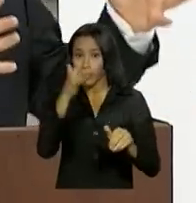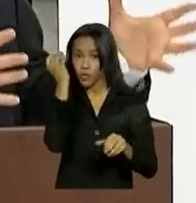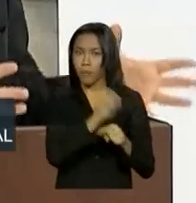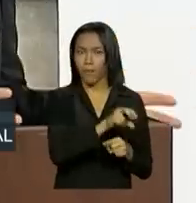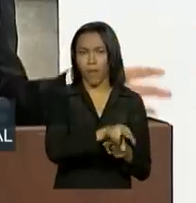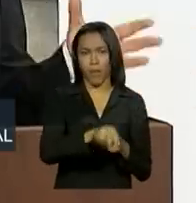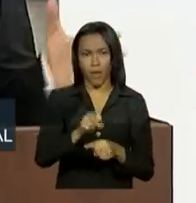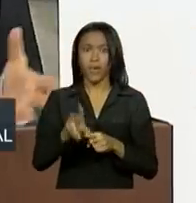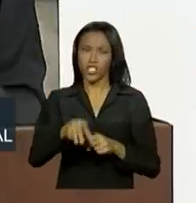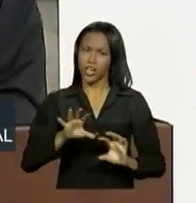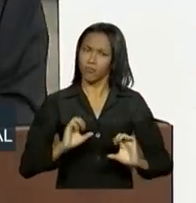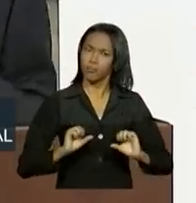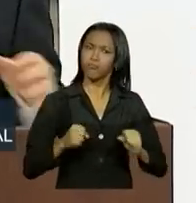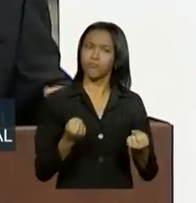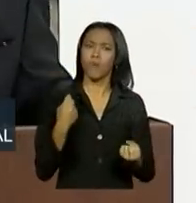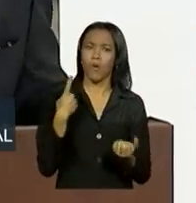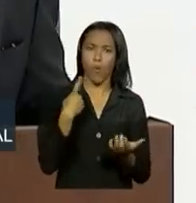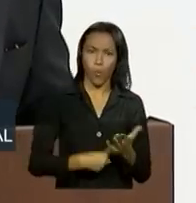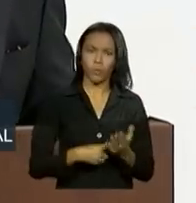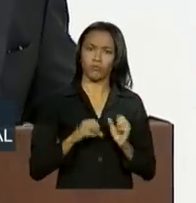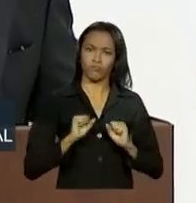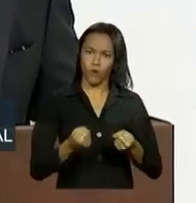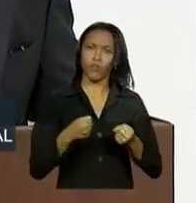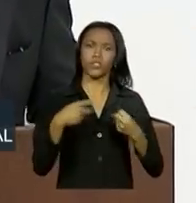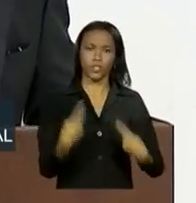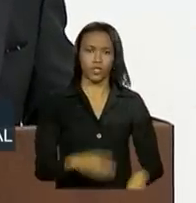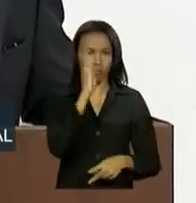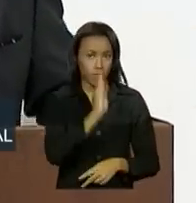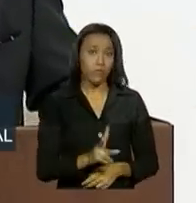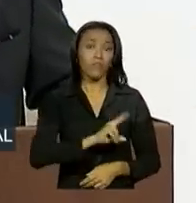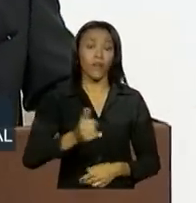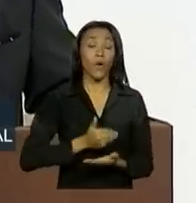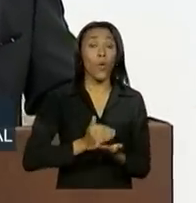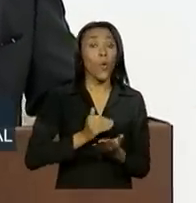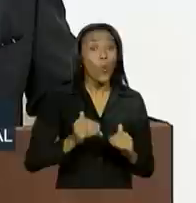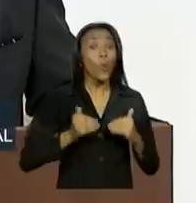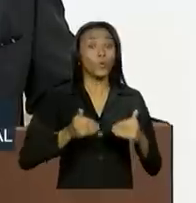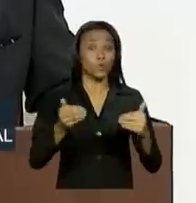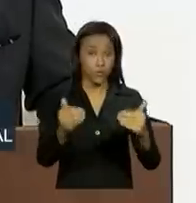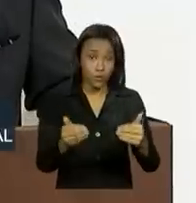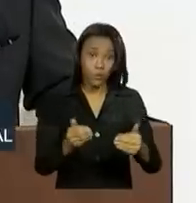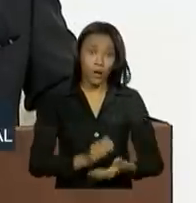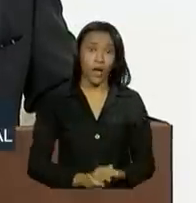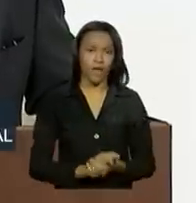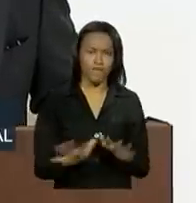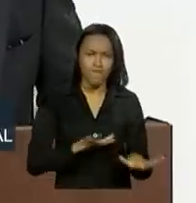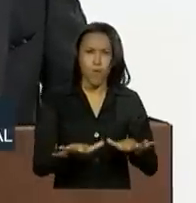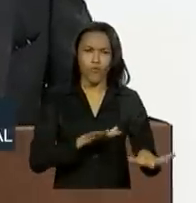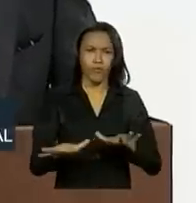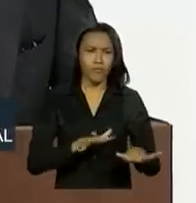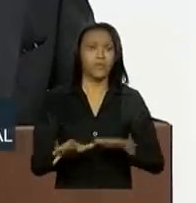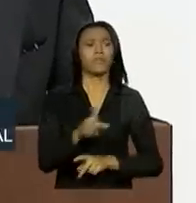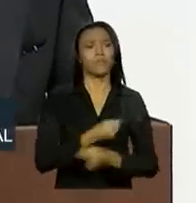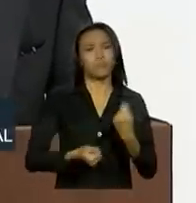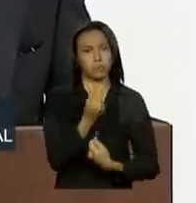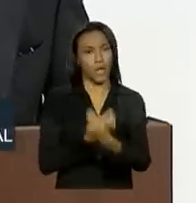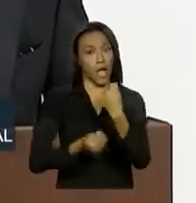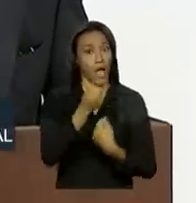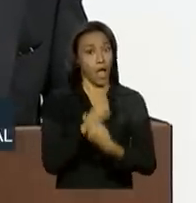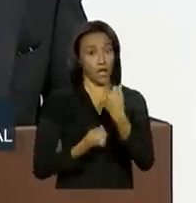se formalizou e é um setor que vai continuar promovendo o dinamismo da economia